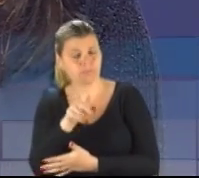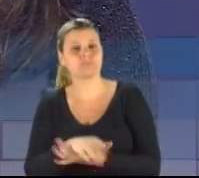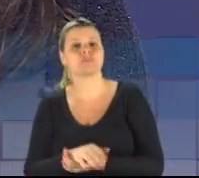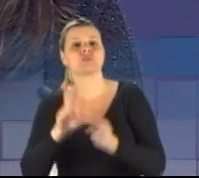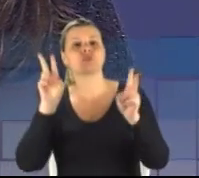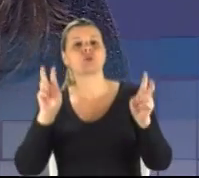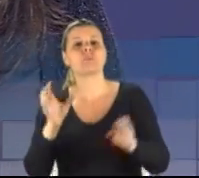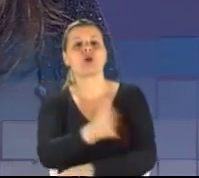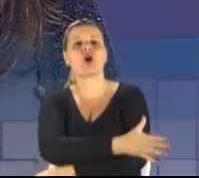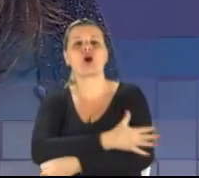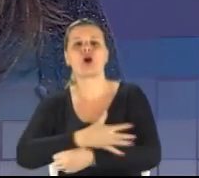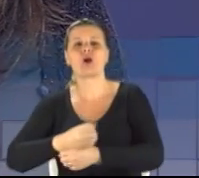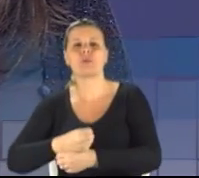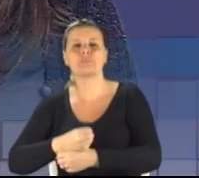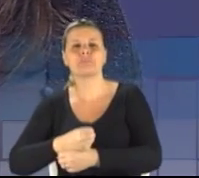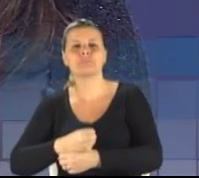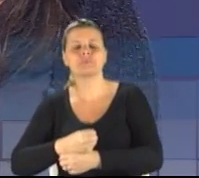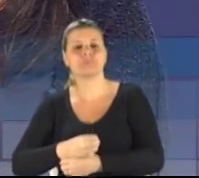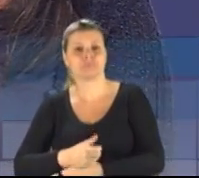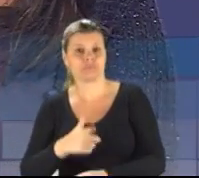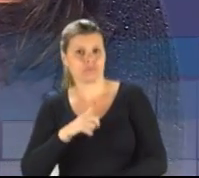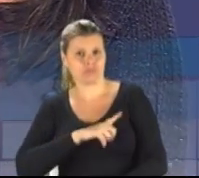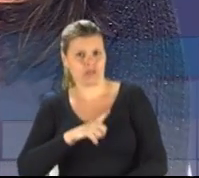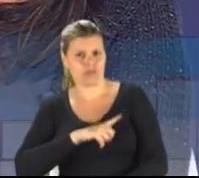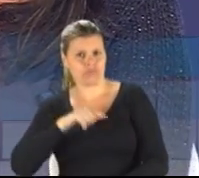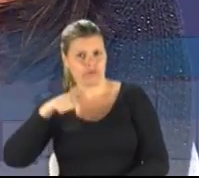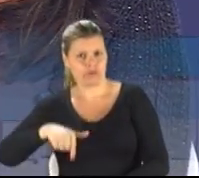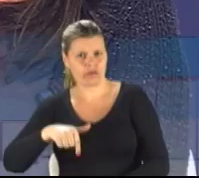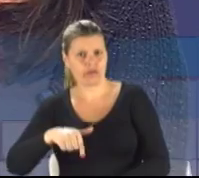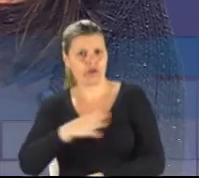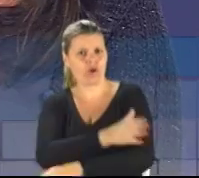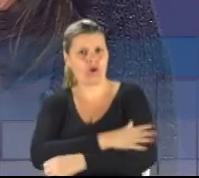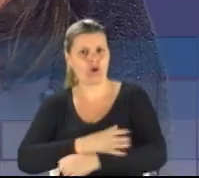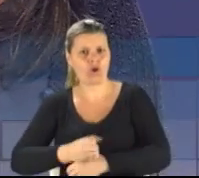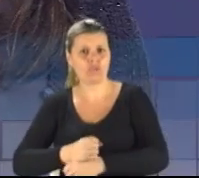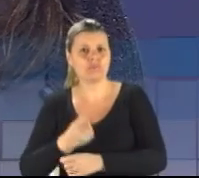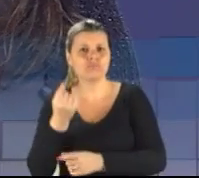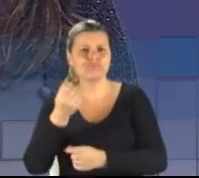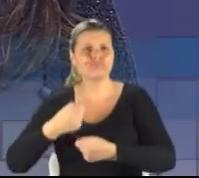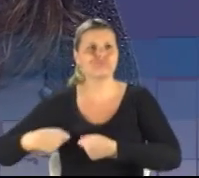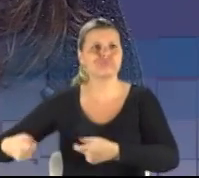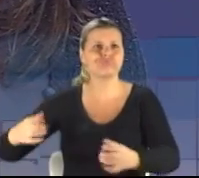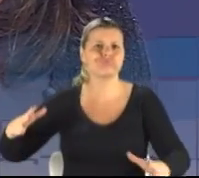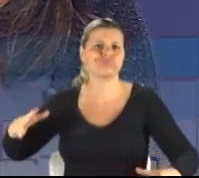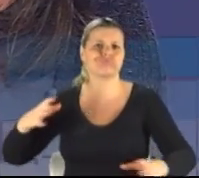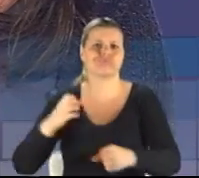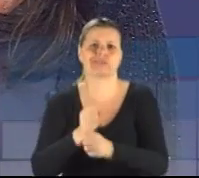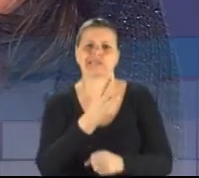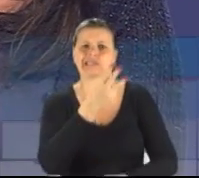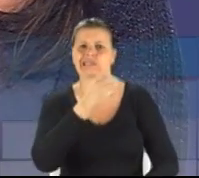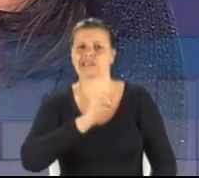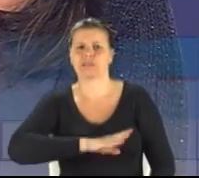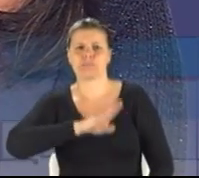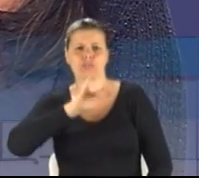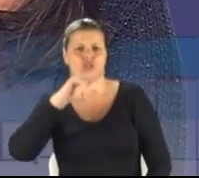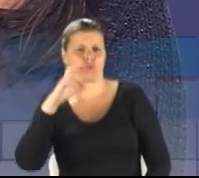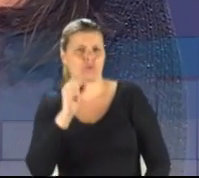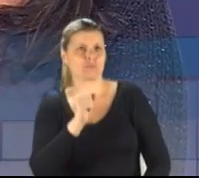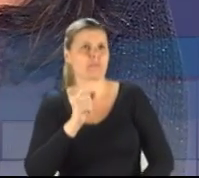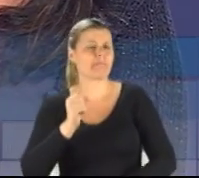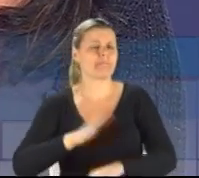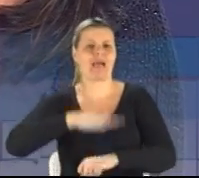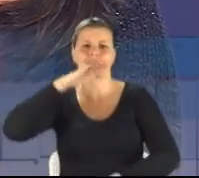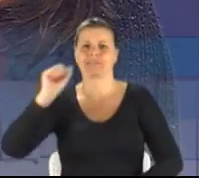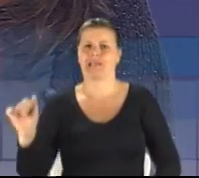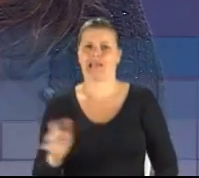Copa do Mundo. A gente teve a Copa mais cara, a soma da nossa Copa, 30 bilhões de reais, foi mais cara do que as últimas